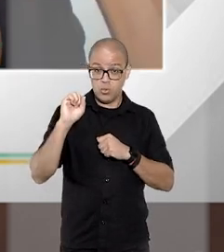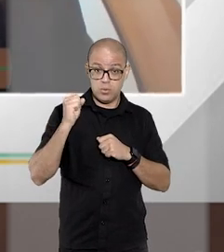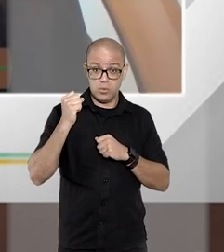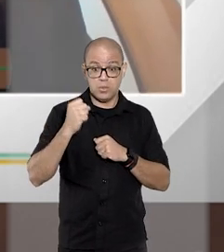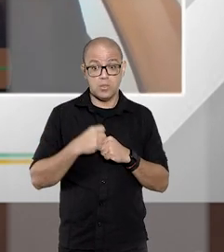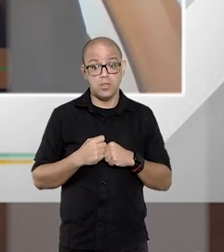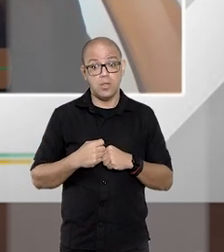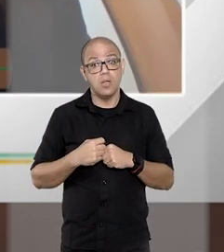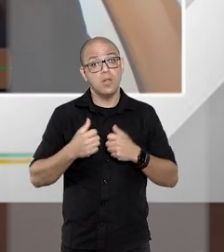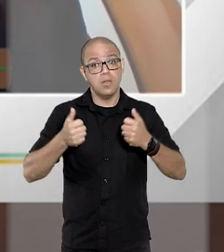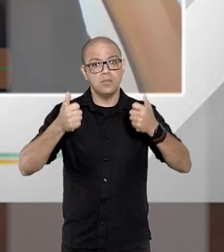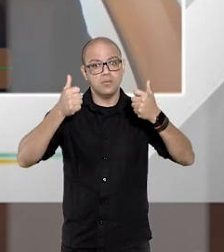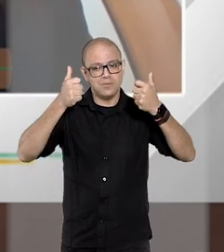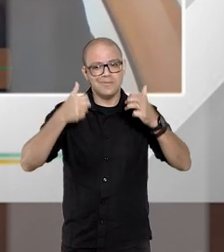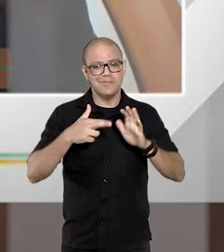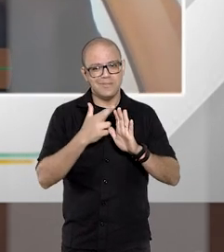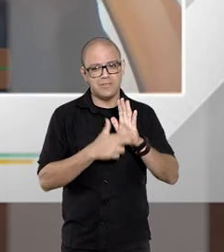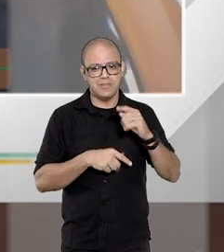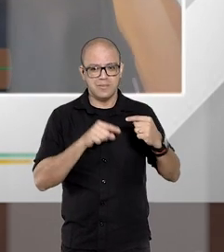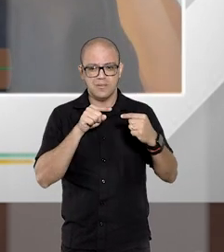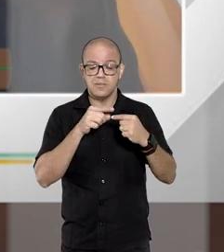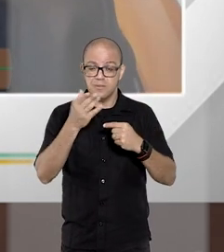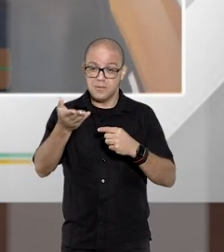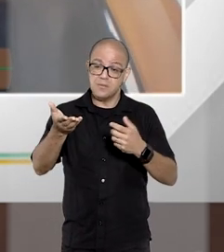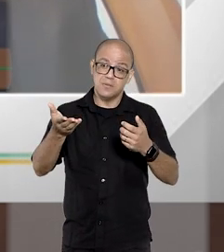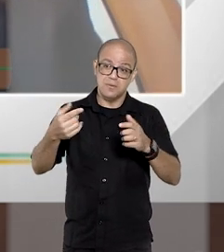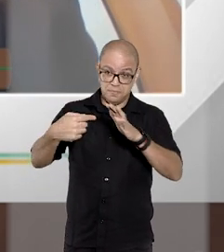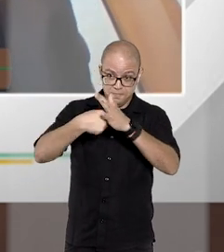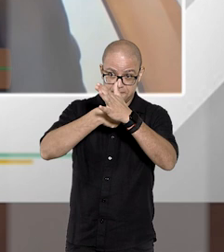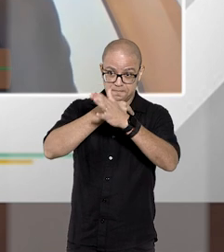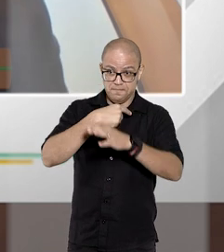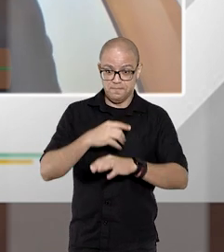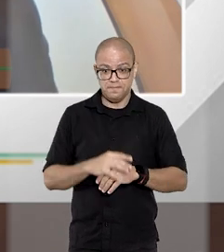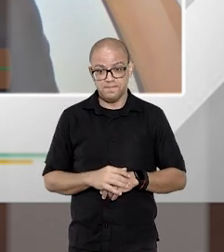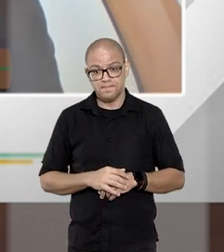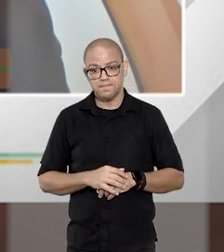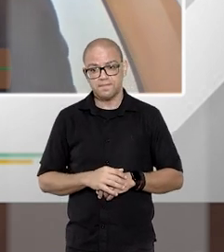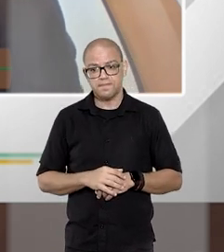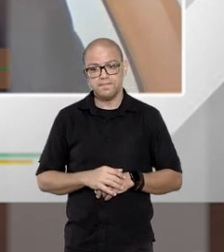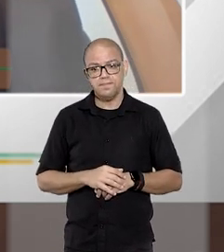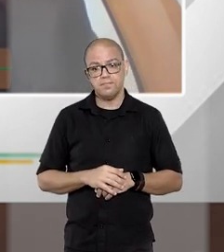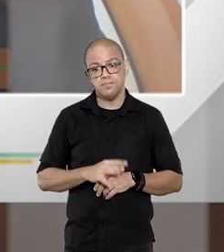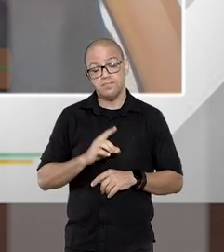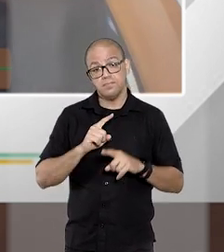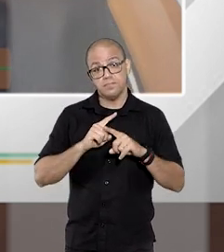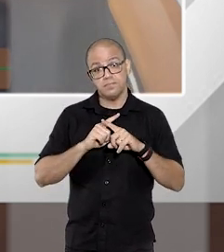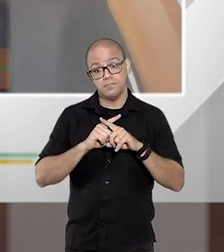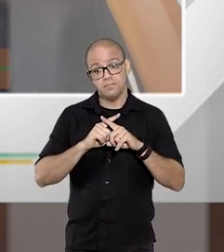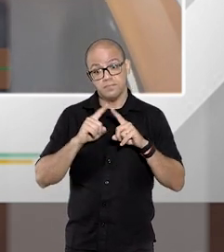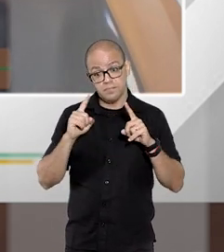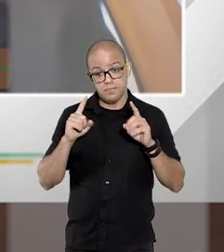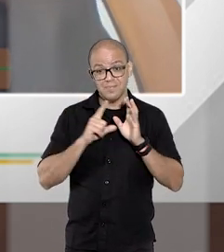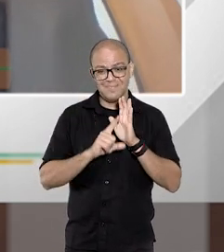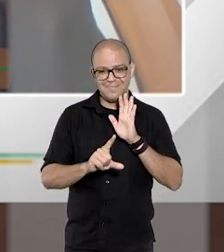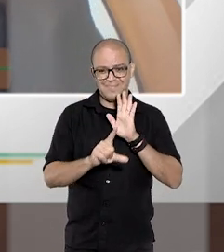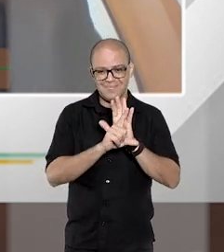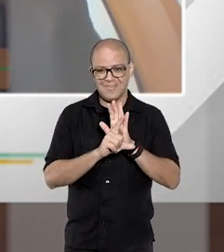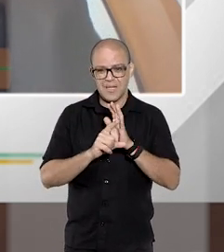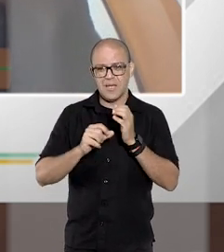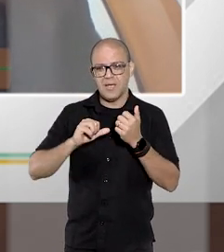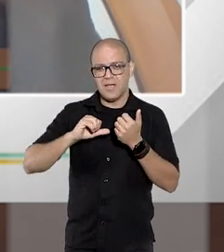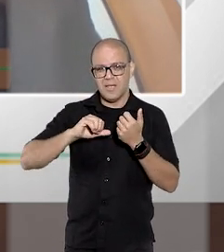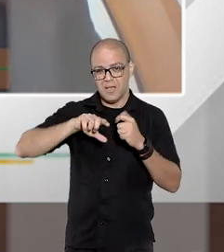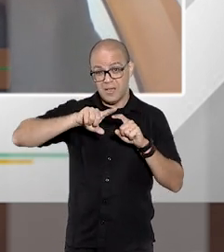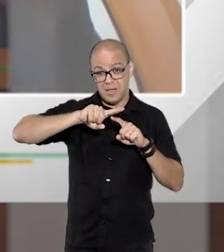trouxe regulamentou essa questão que você está trazendo e mas aqui a lei ao